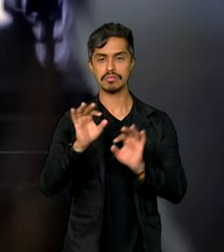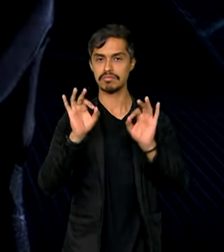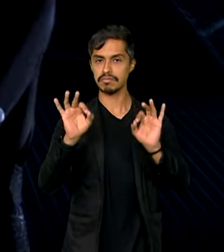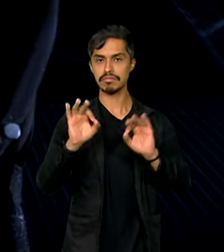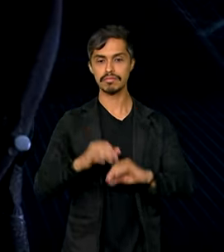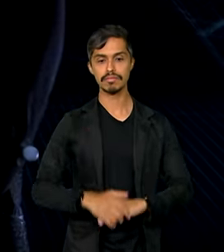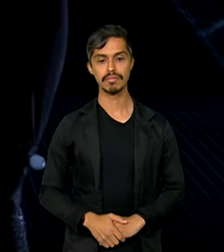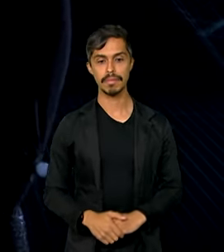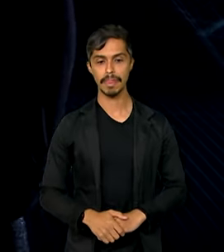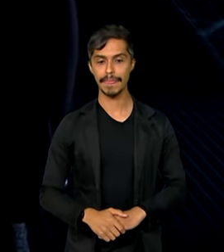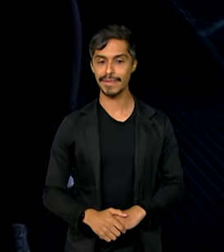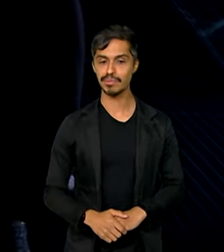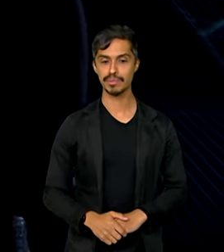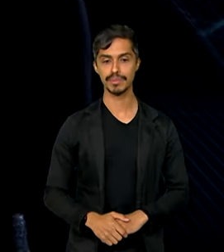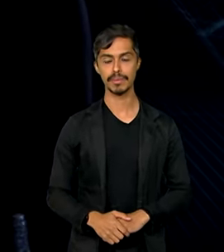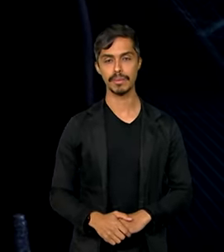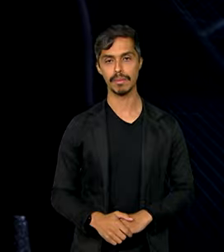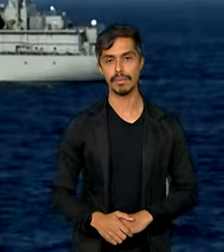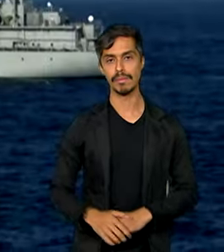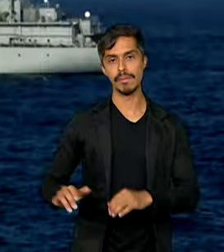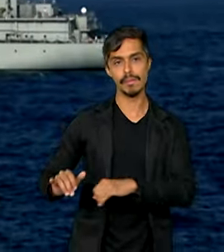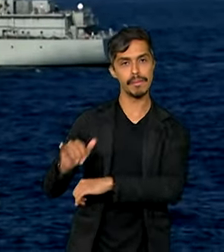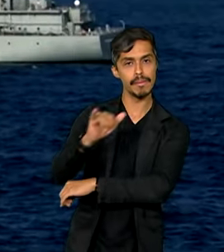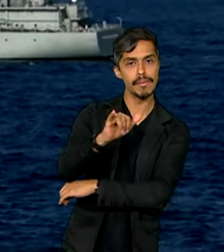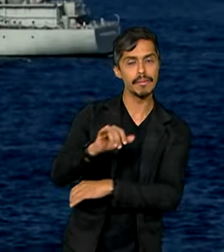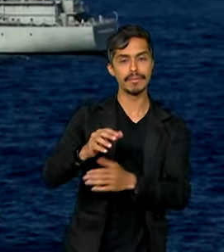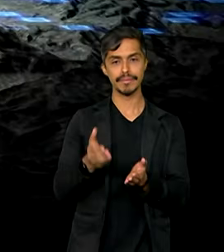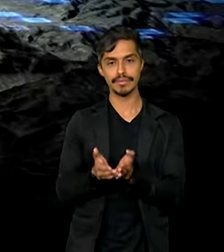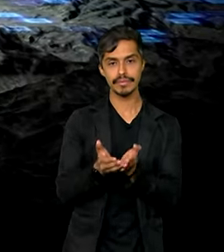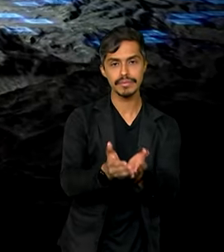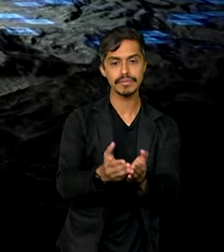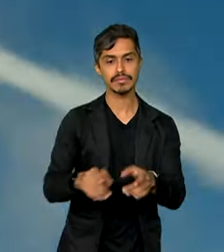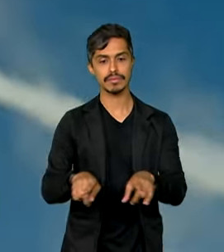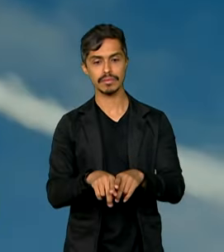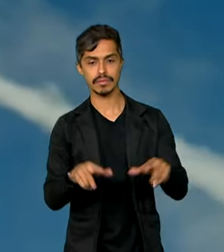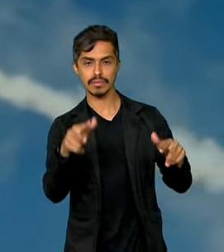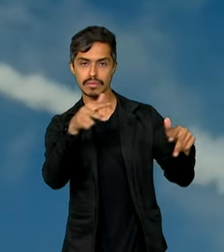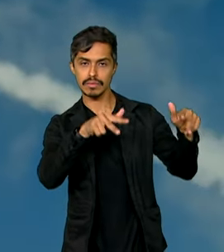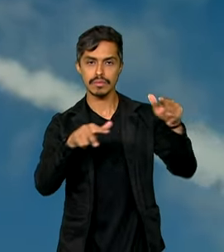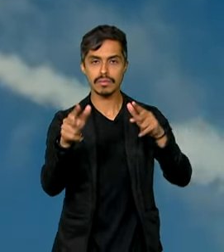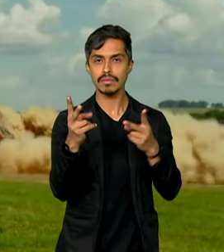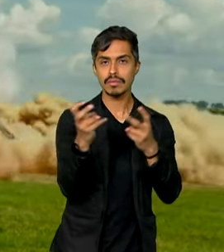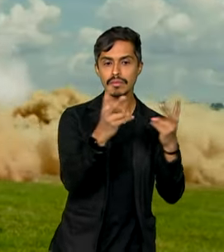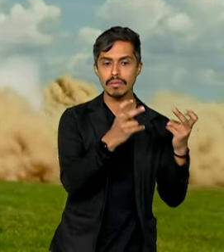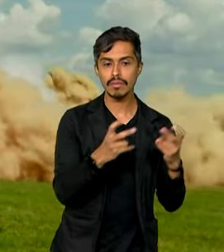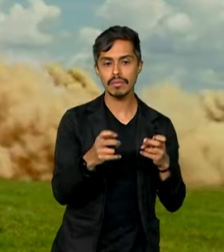ponta, entre aeronaves, embarcações, radares e armamentos.